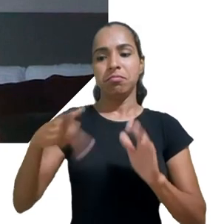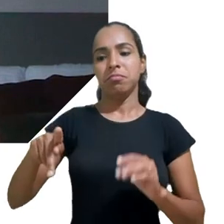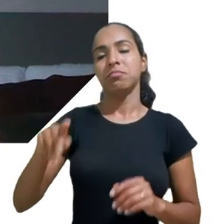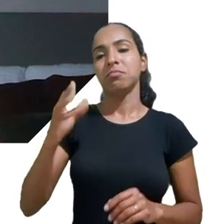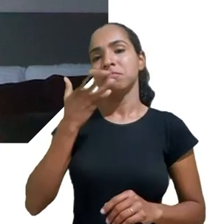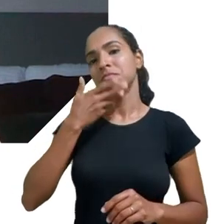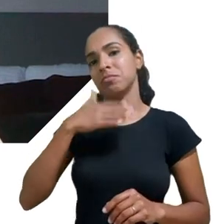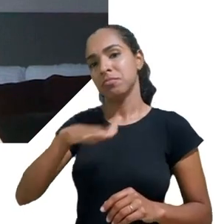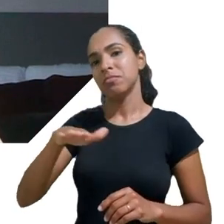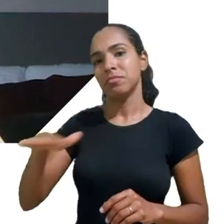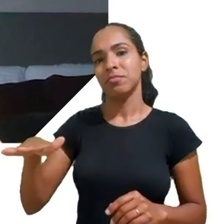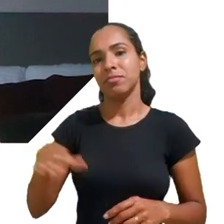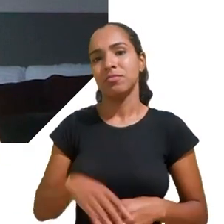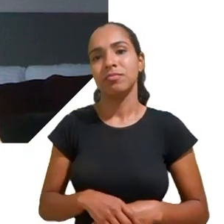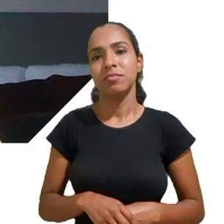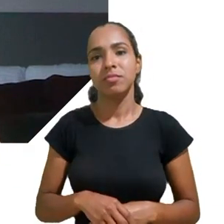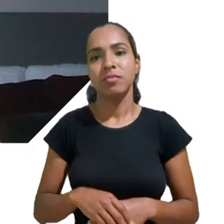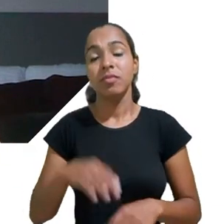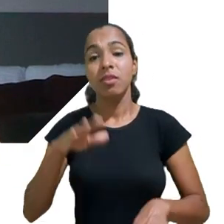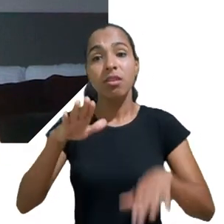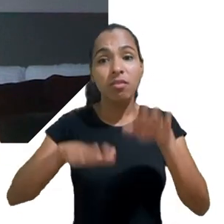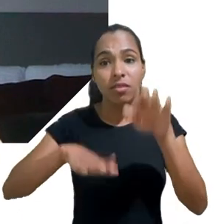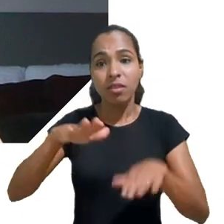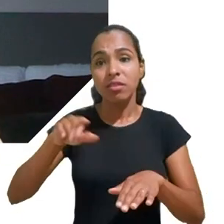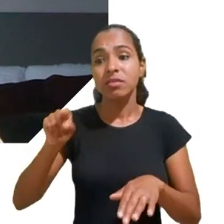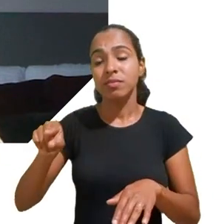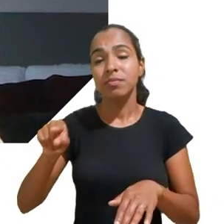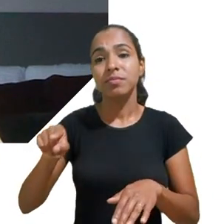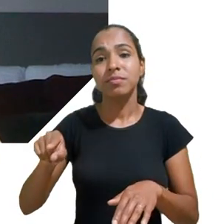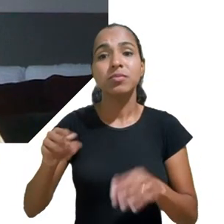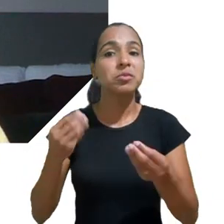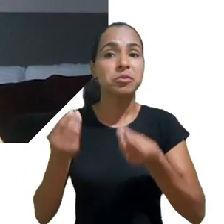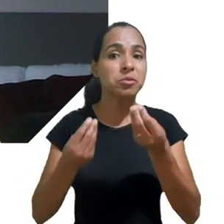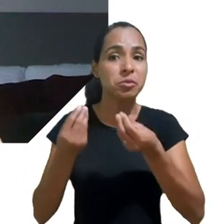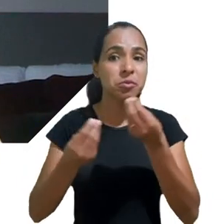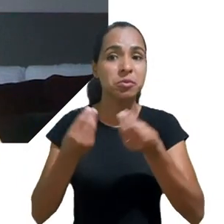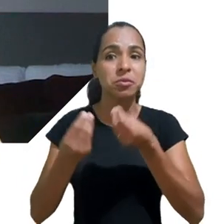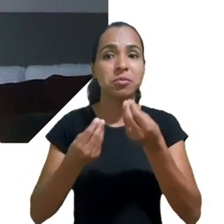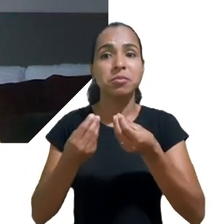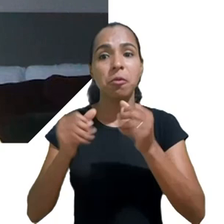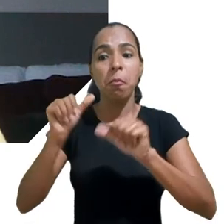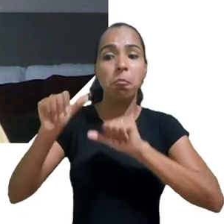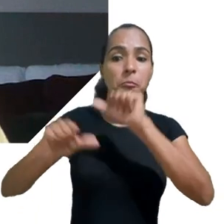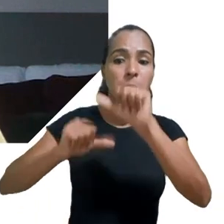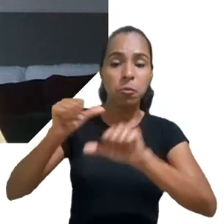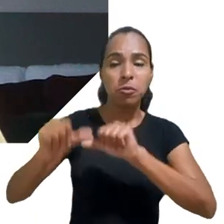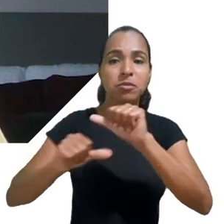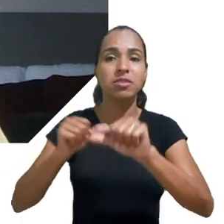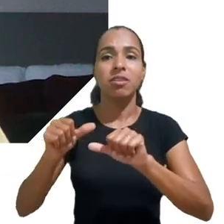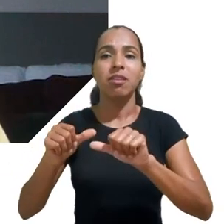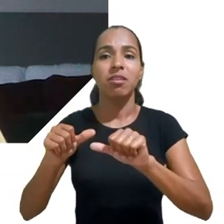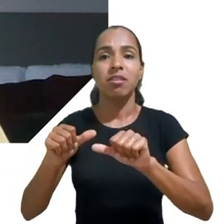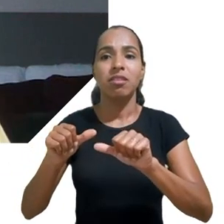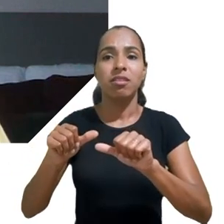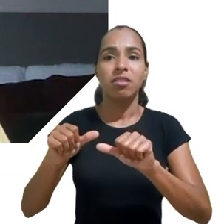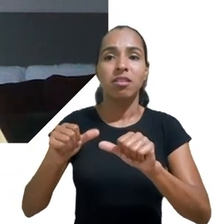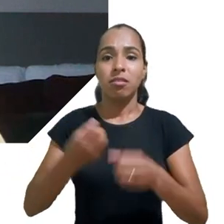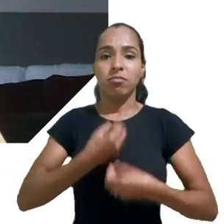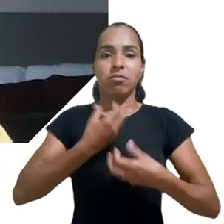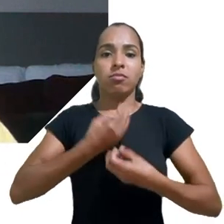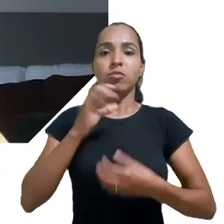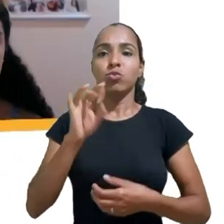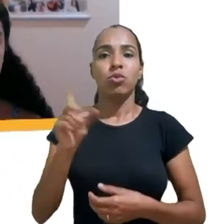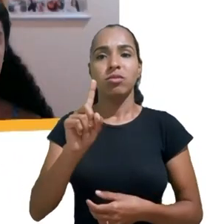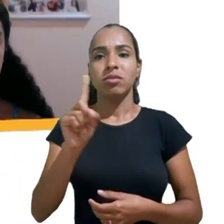muitas vezes atividades laborais e a mudar a finalidade da sua atividade. Passa a ser para lucrar, para ganhar dinheiro, muitas vezes até para participar do